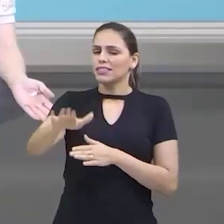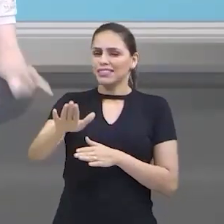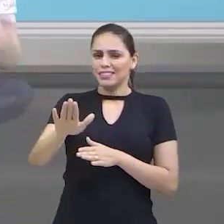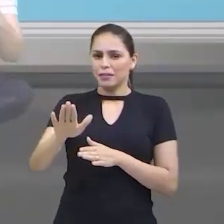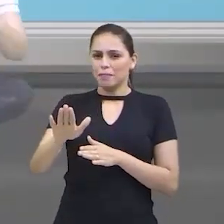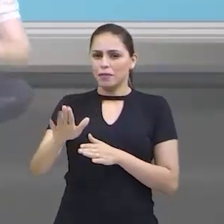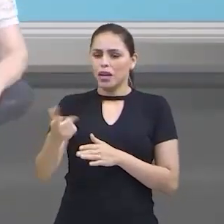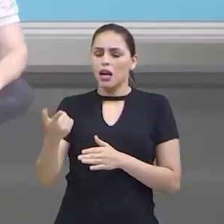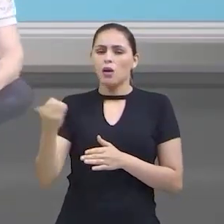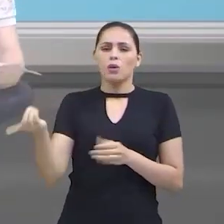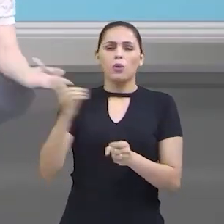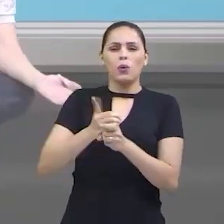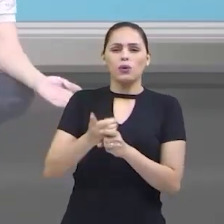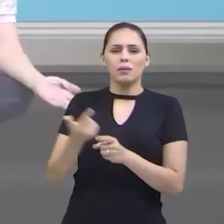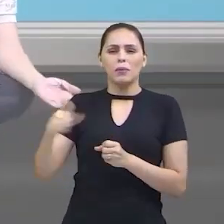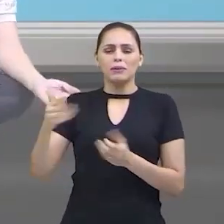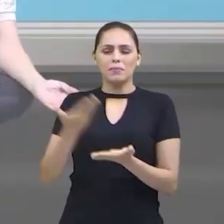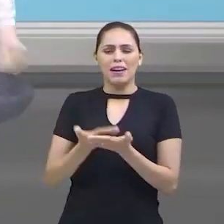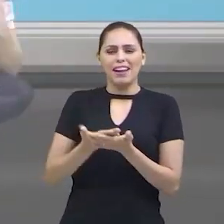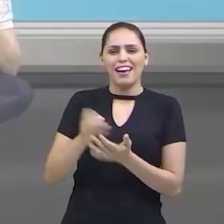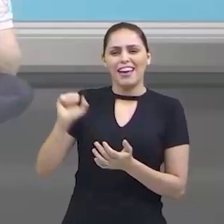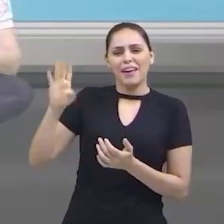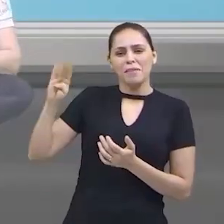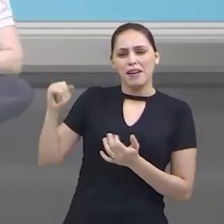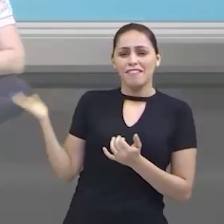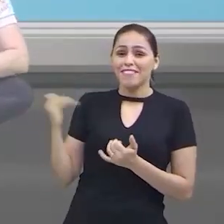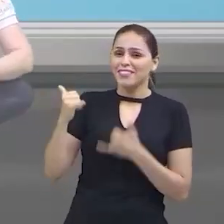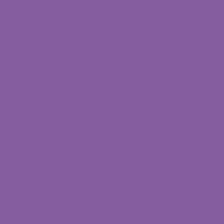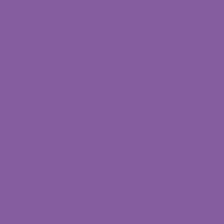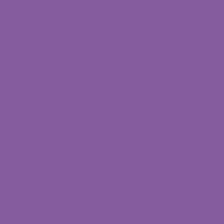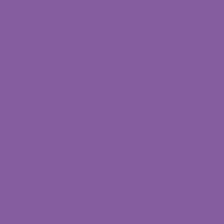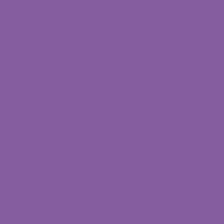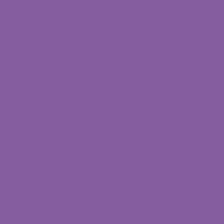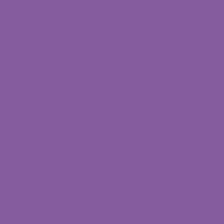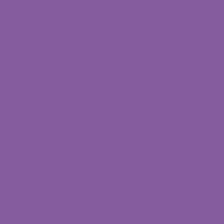E a gente se encontra no próximo EBA. Vamos brincar?